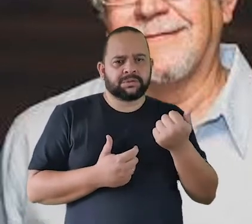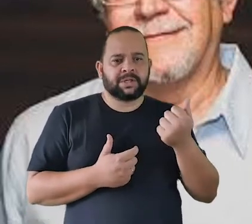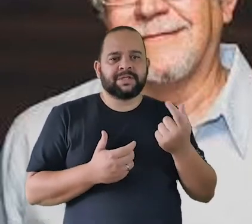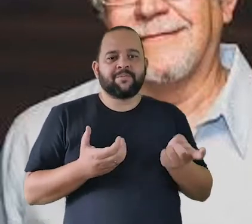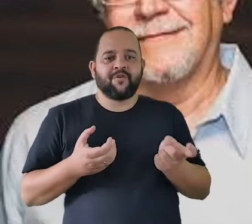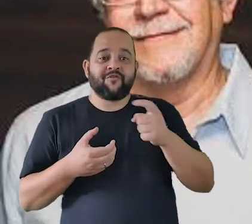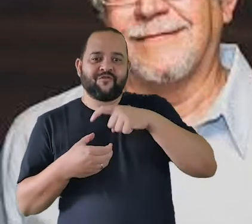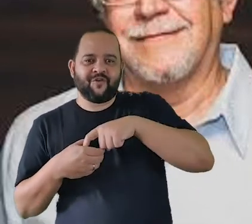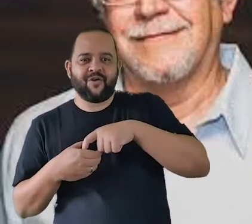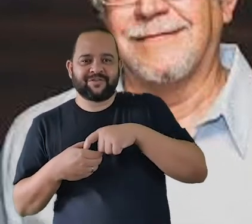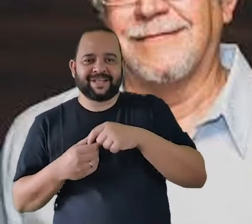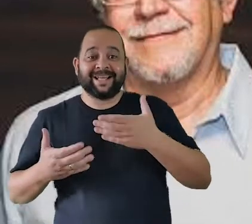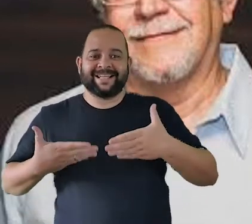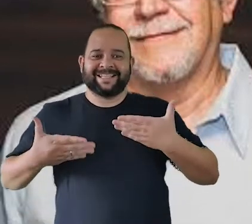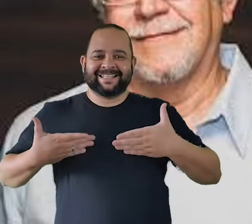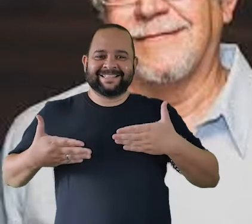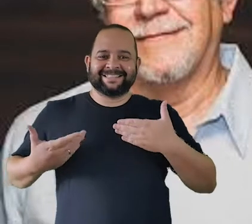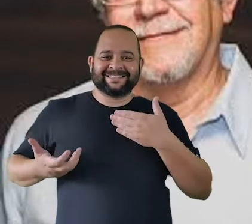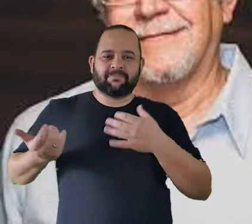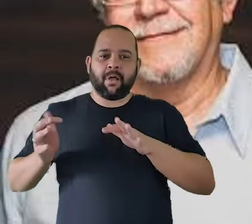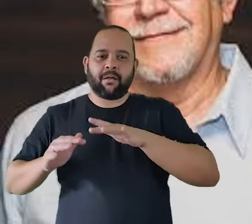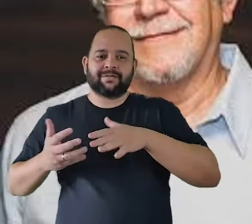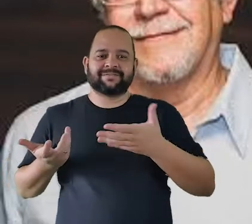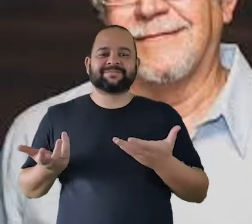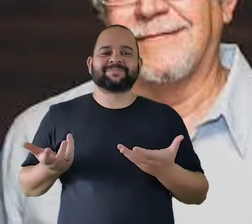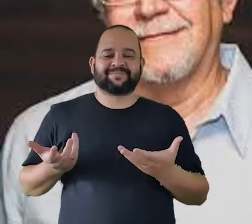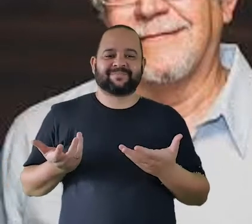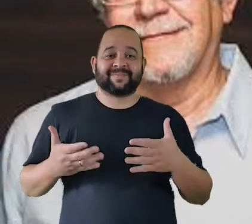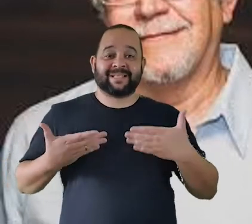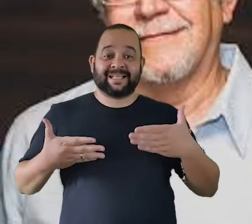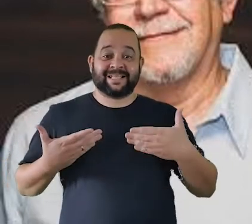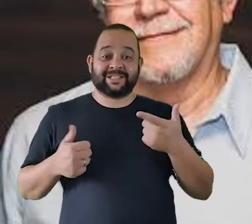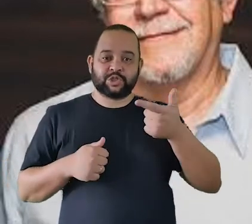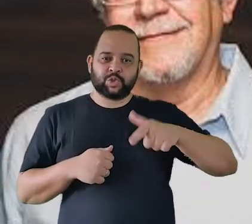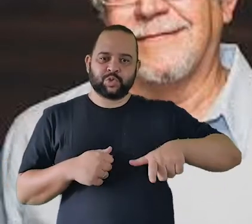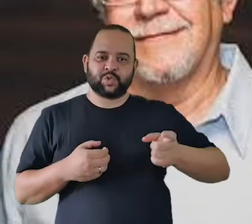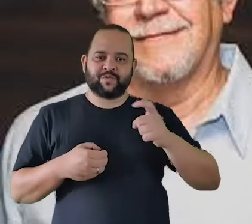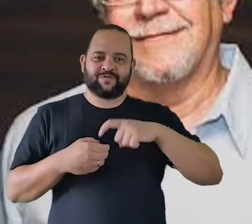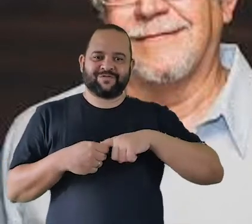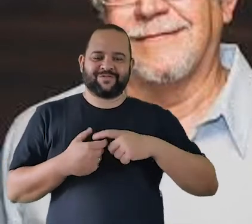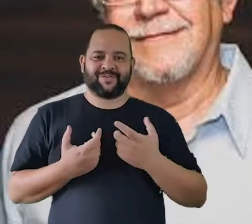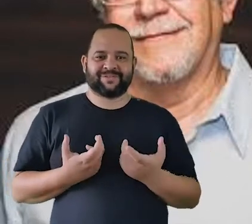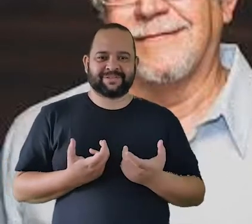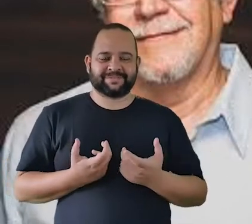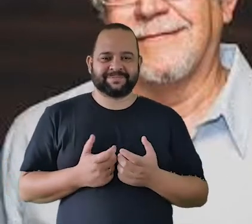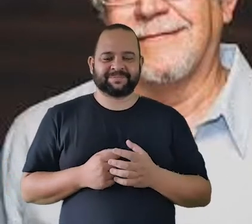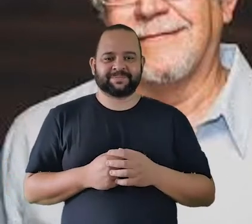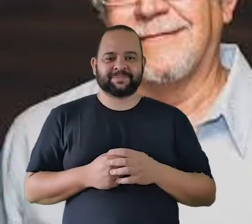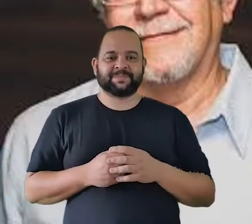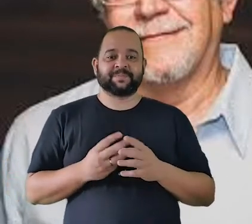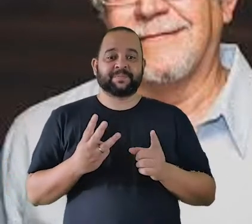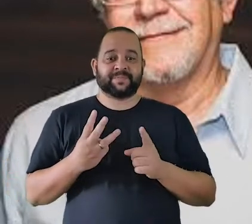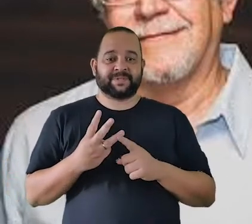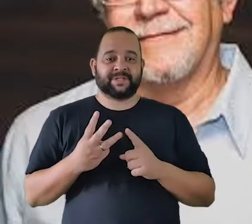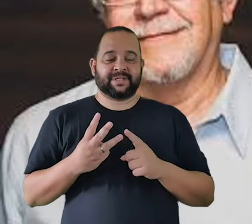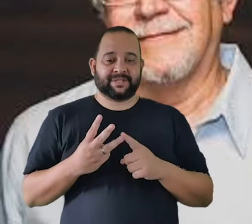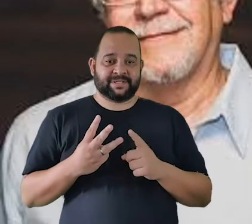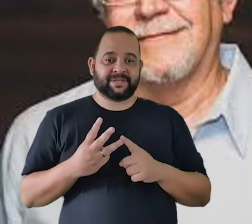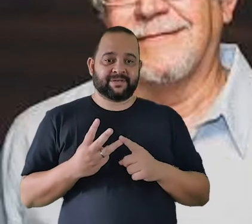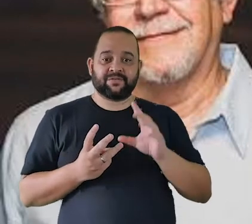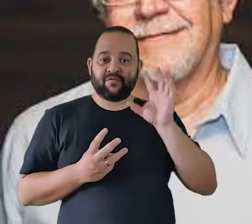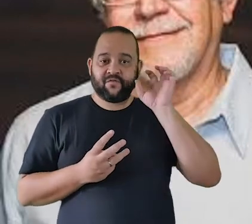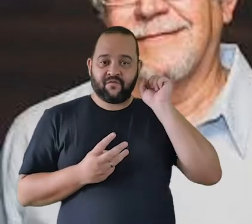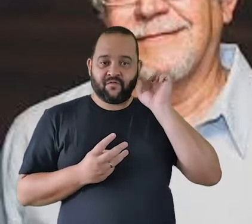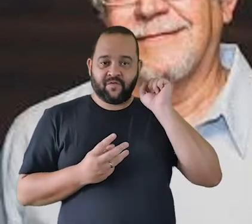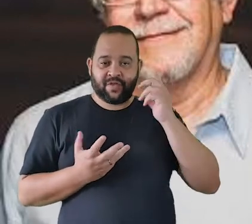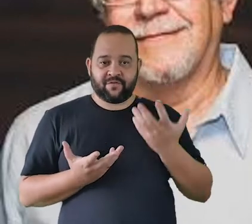e depois volta a repetição dessa primeira parte, alegre. O terceiro compositor que a